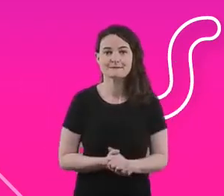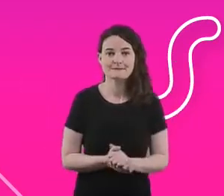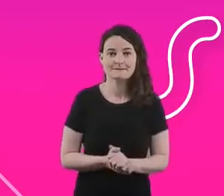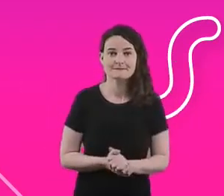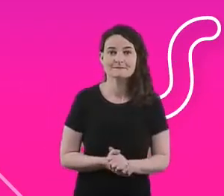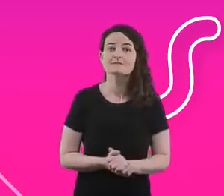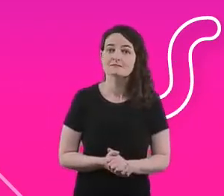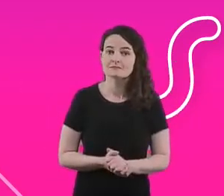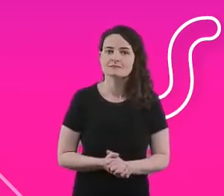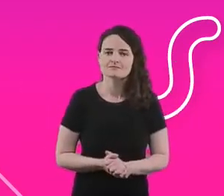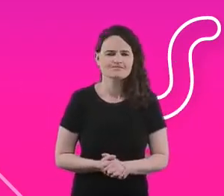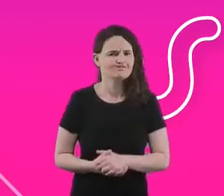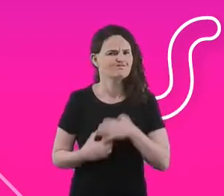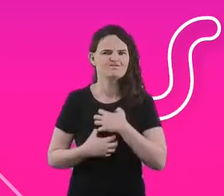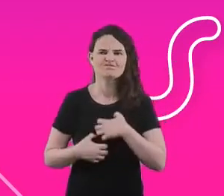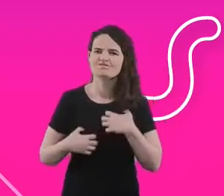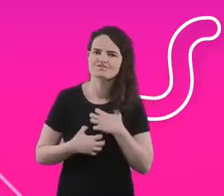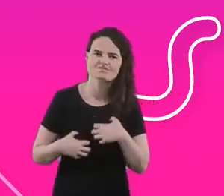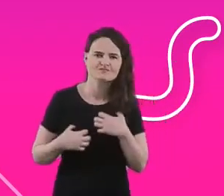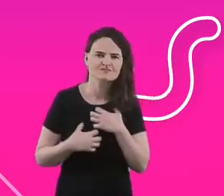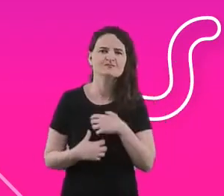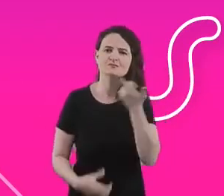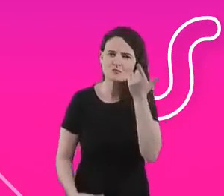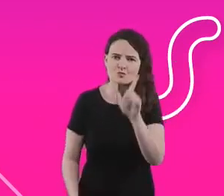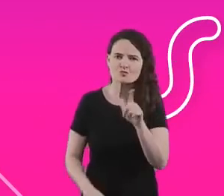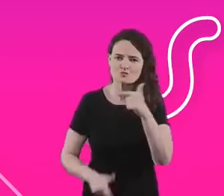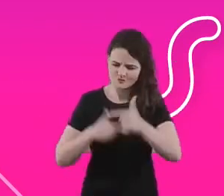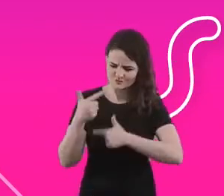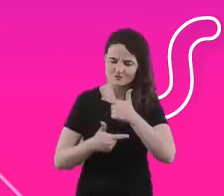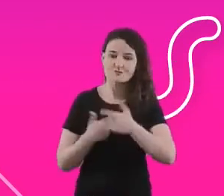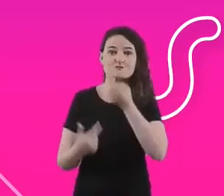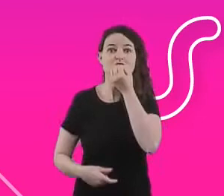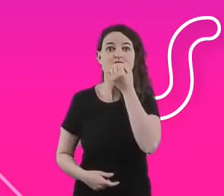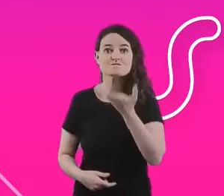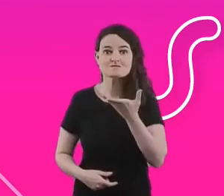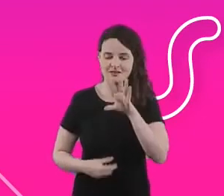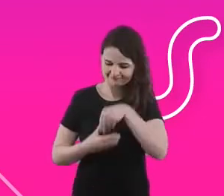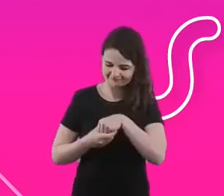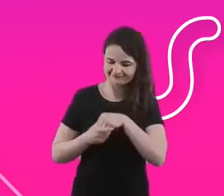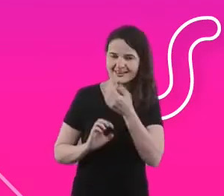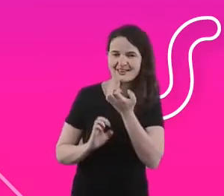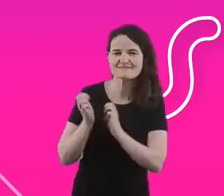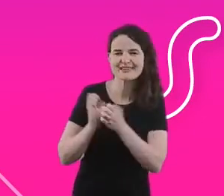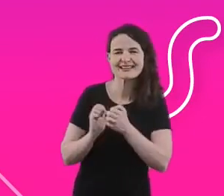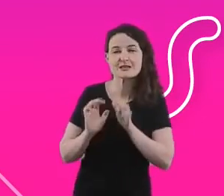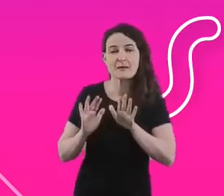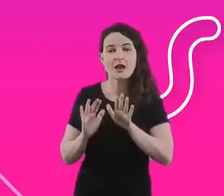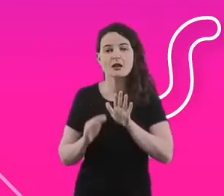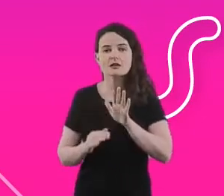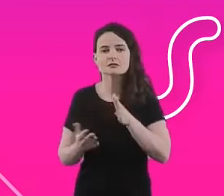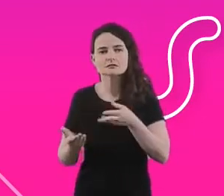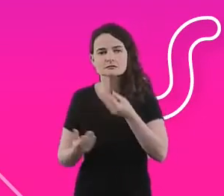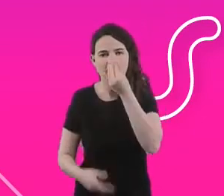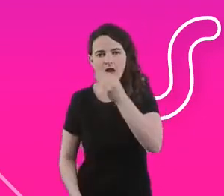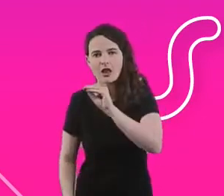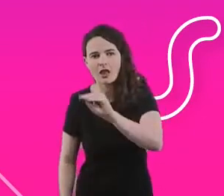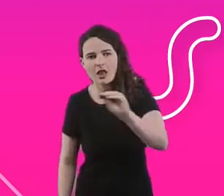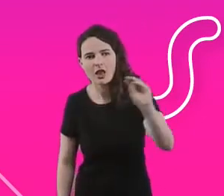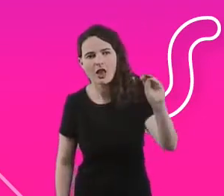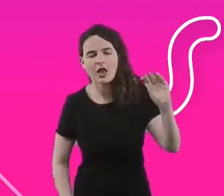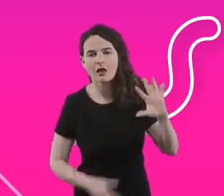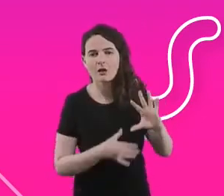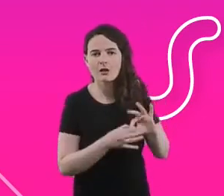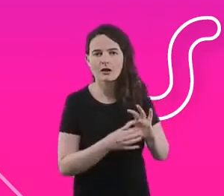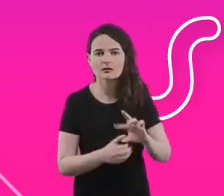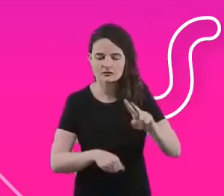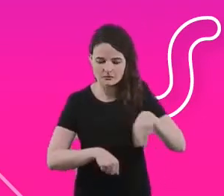dentro de casa e não fazer o suficiente pelo Brasil, pelo lugar que a gente mora e o que a gente precisa avançar